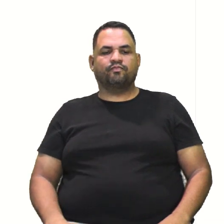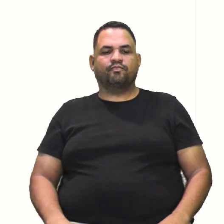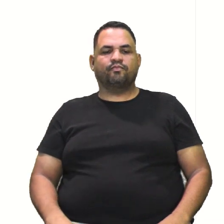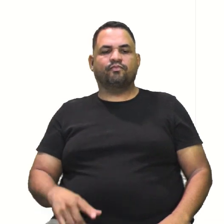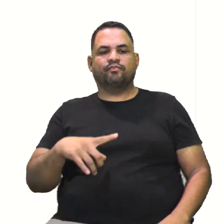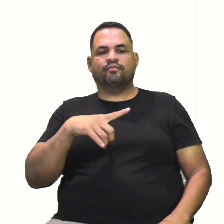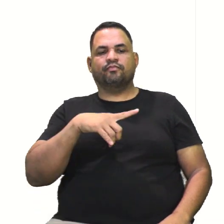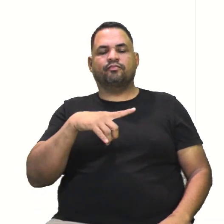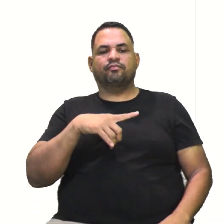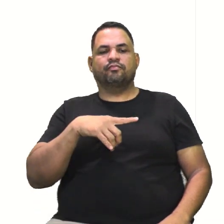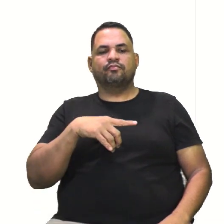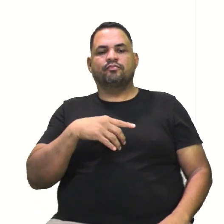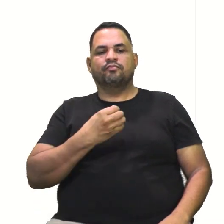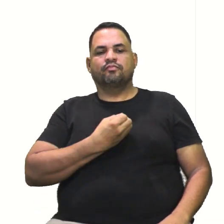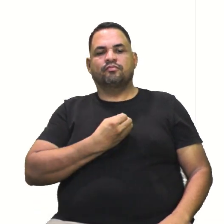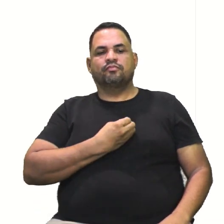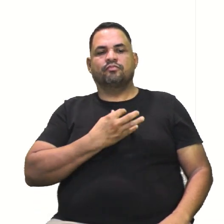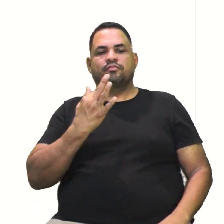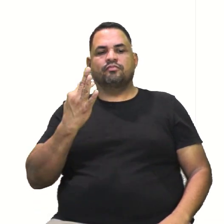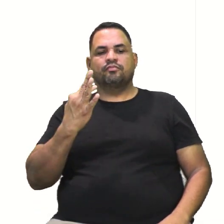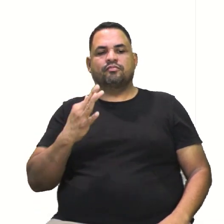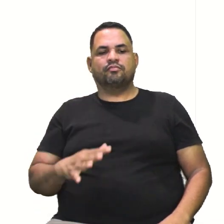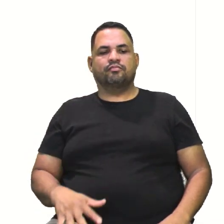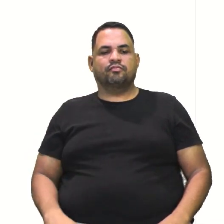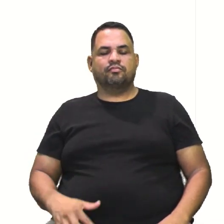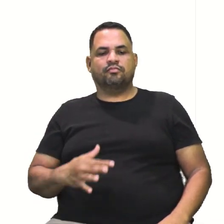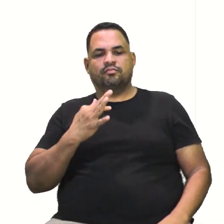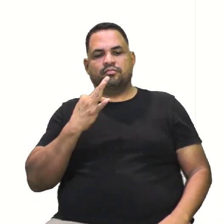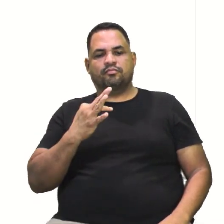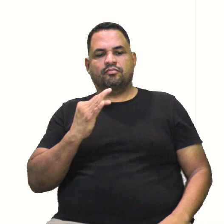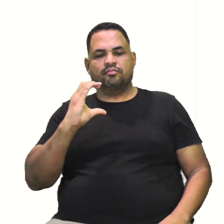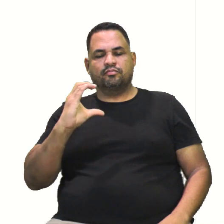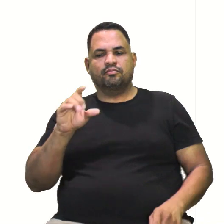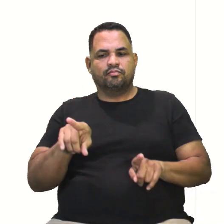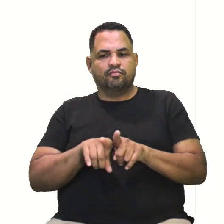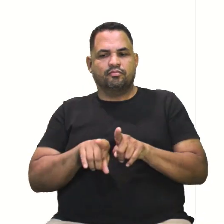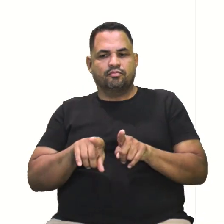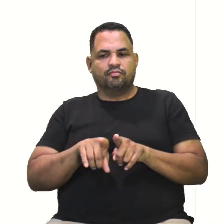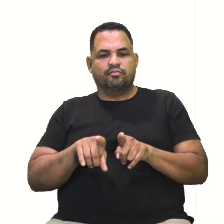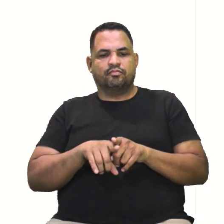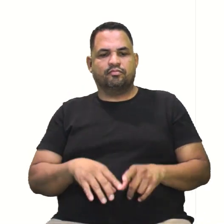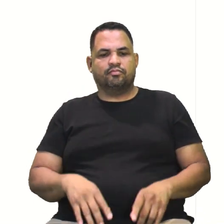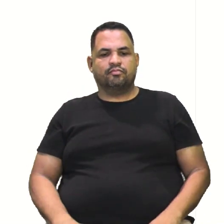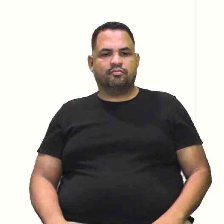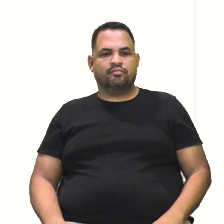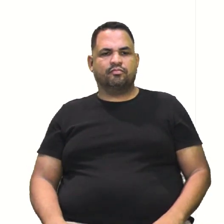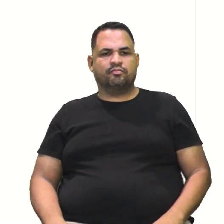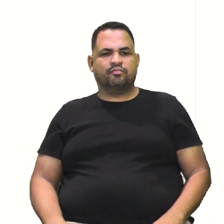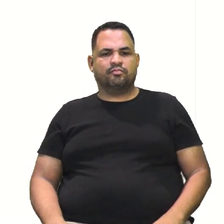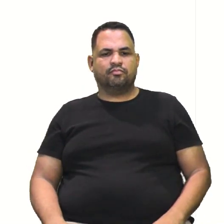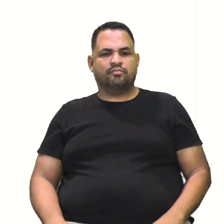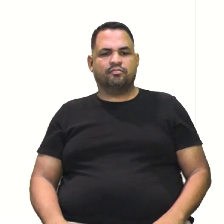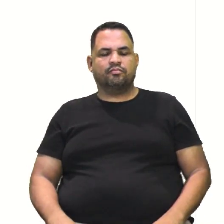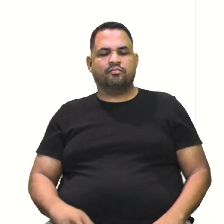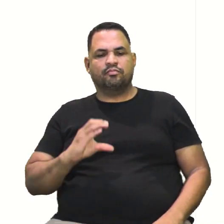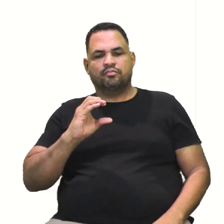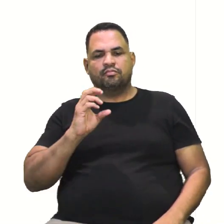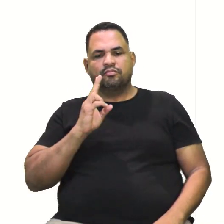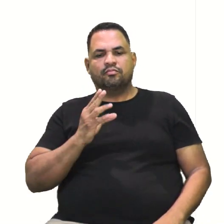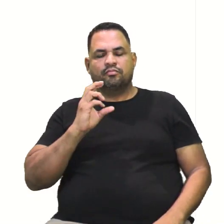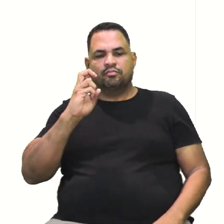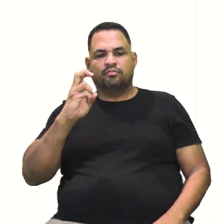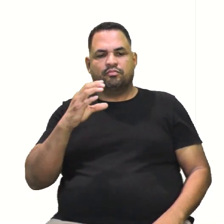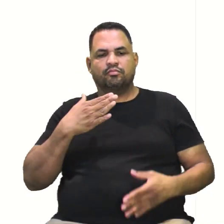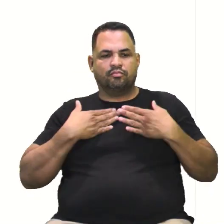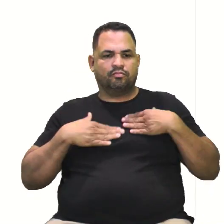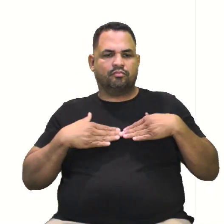de F é o C, né? Então, o foco serve para C. Então, o meu C vale 5. E aqui tá